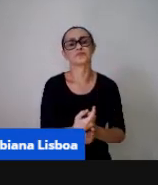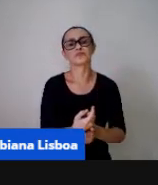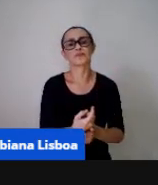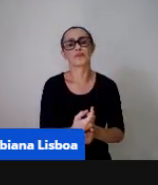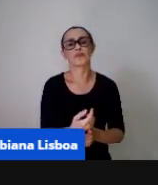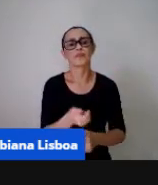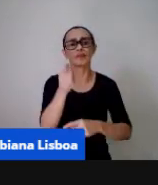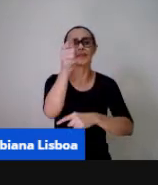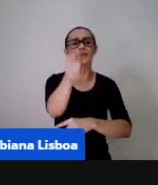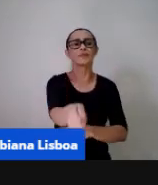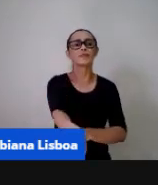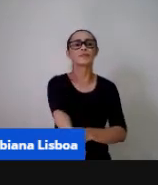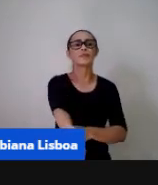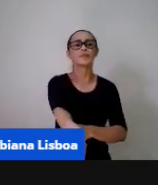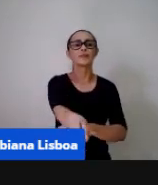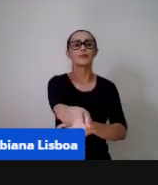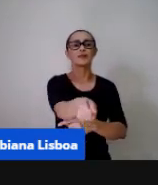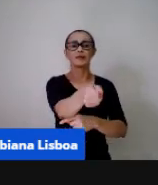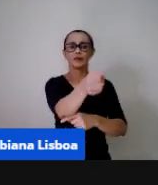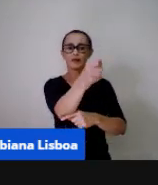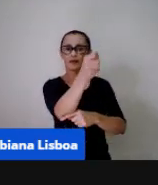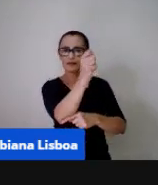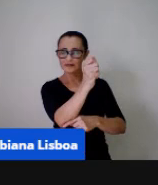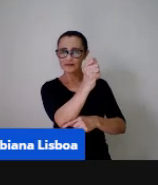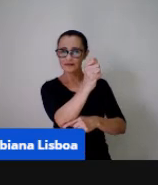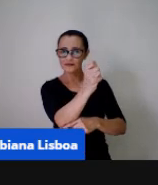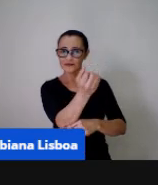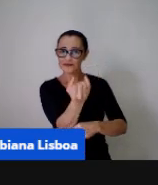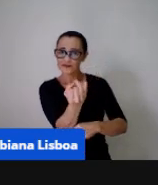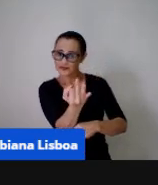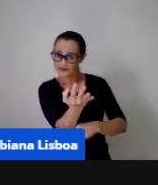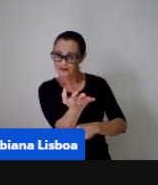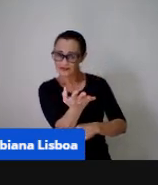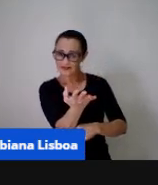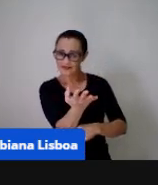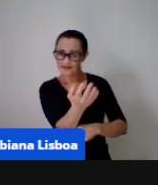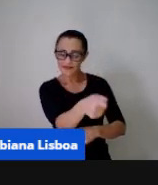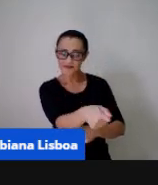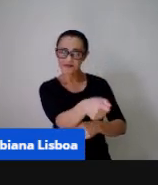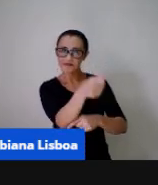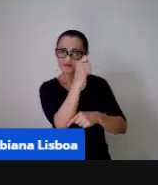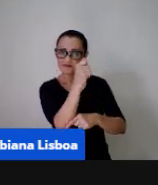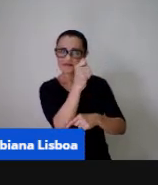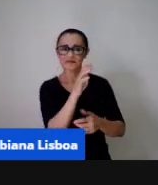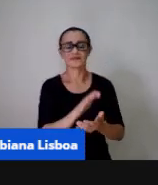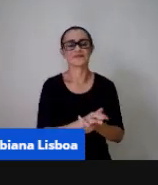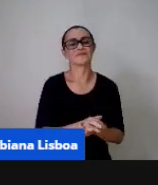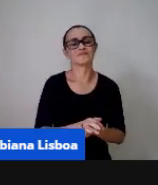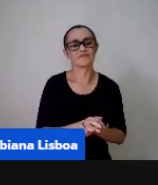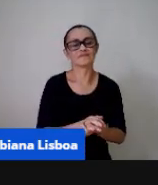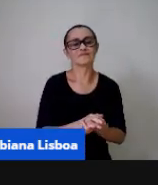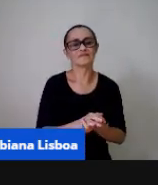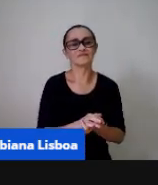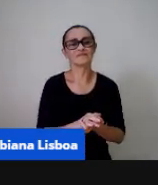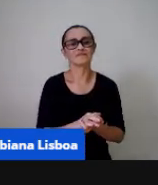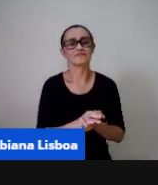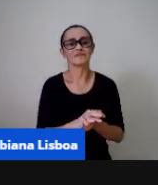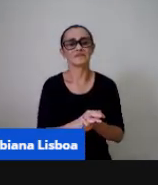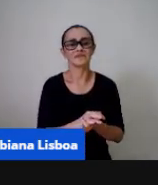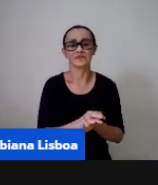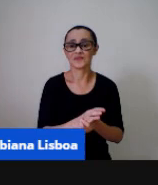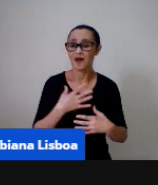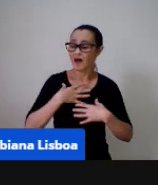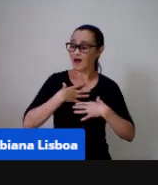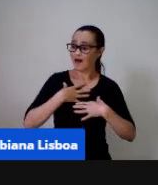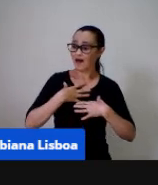determinados objetos e a gente vai fazer essa contagem do do que ela pescou e vai ser uma surpresa não é um